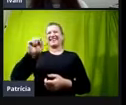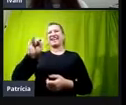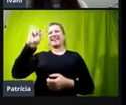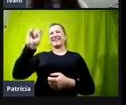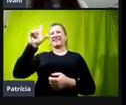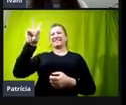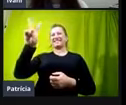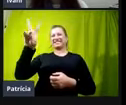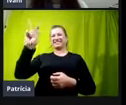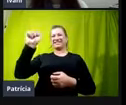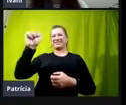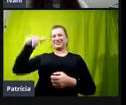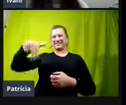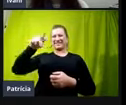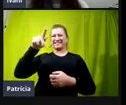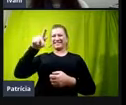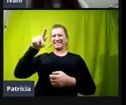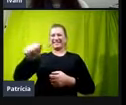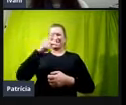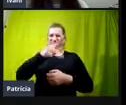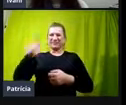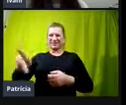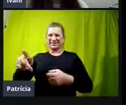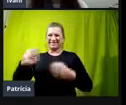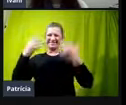professora, show,